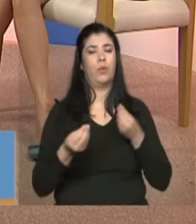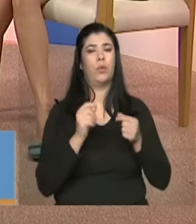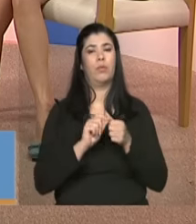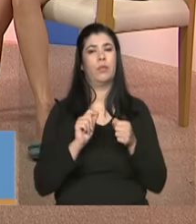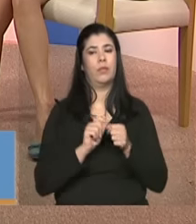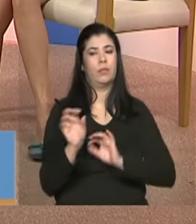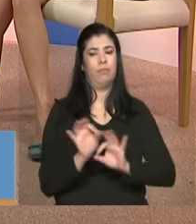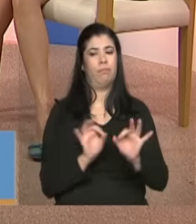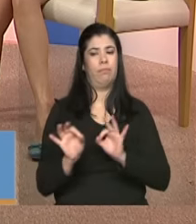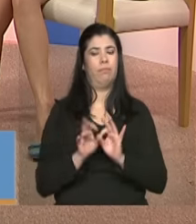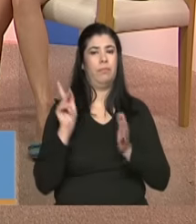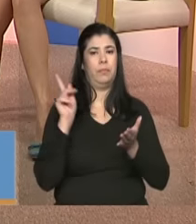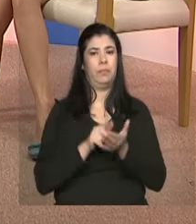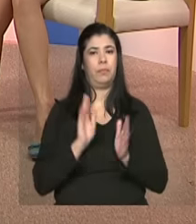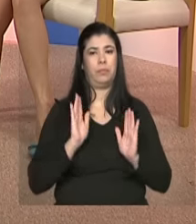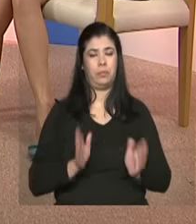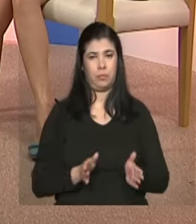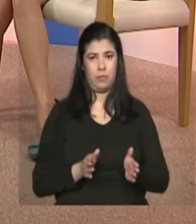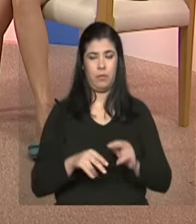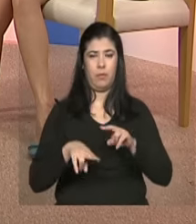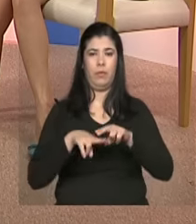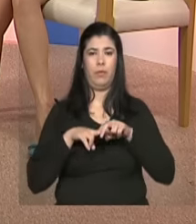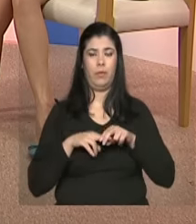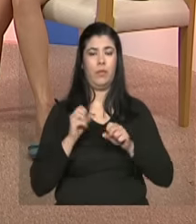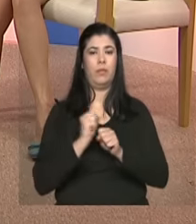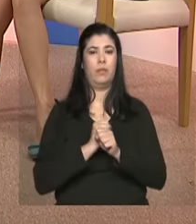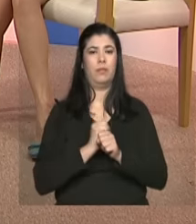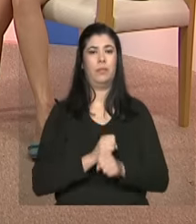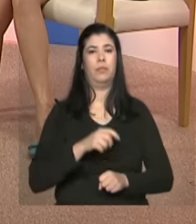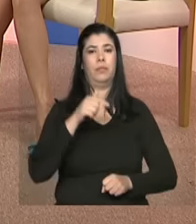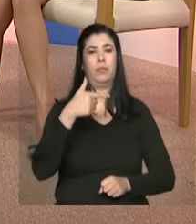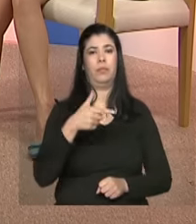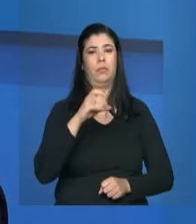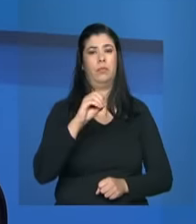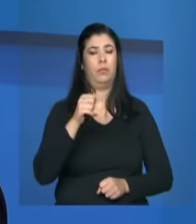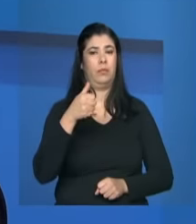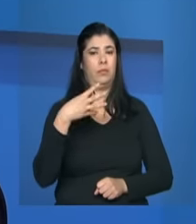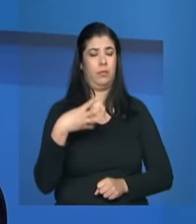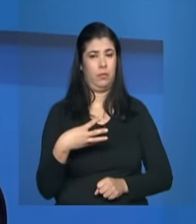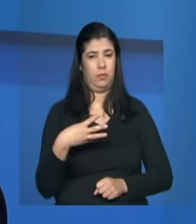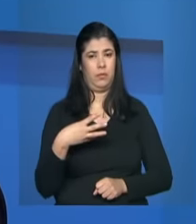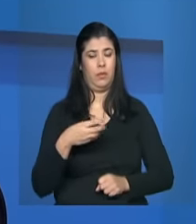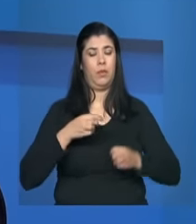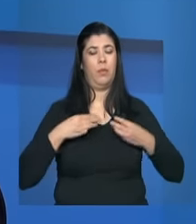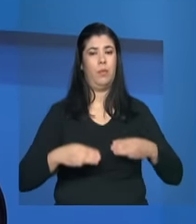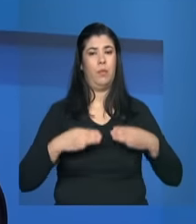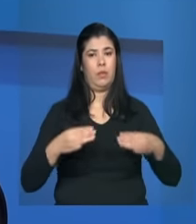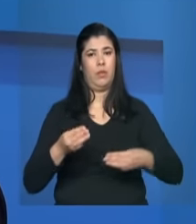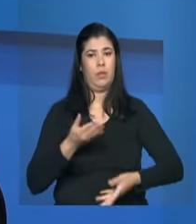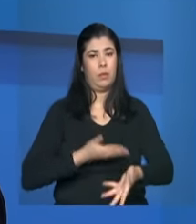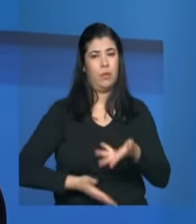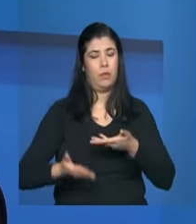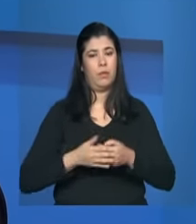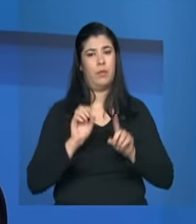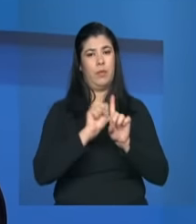efetiva então por isso em 2014 o Ministério do Desenvolvimento Social nas instâncias que os